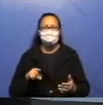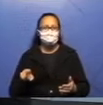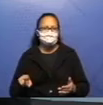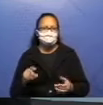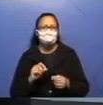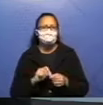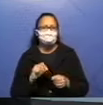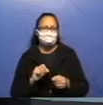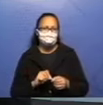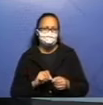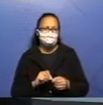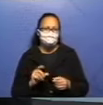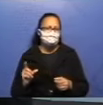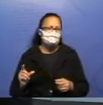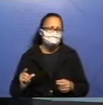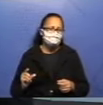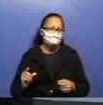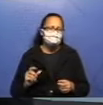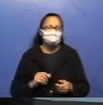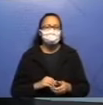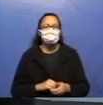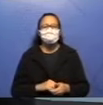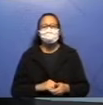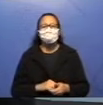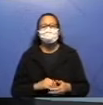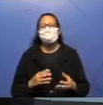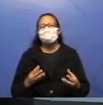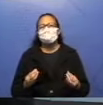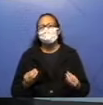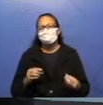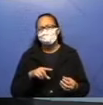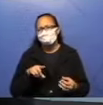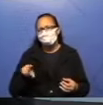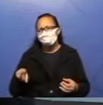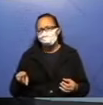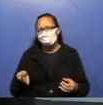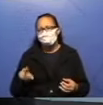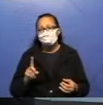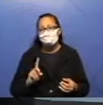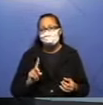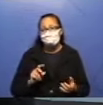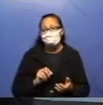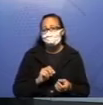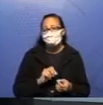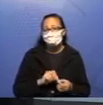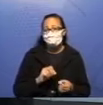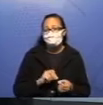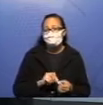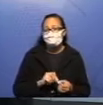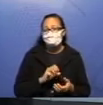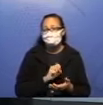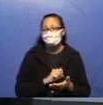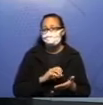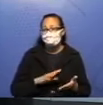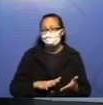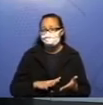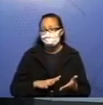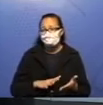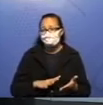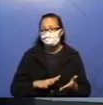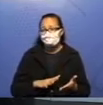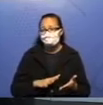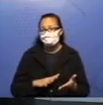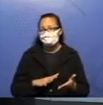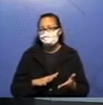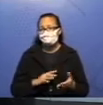primeira. E muitos de vocês ainda não fizeram as outras. Então, nós vamos aproveitar esse material para